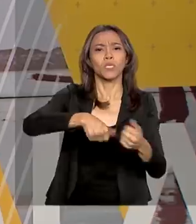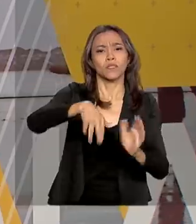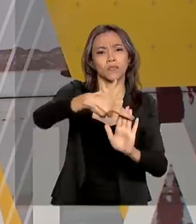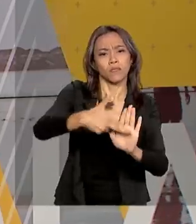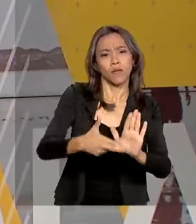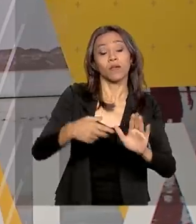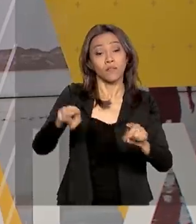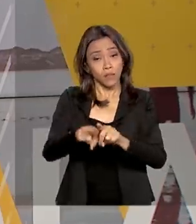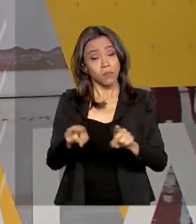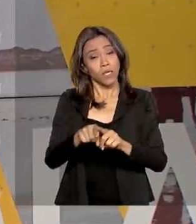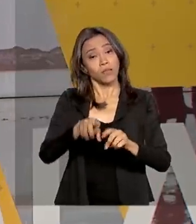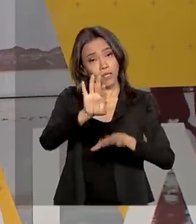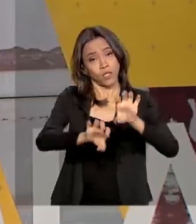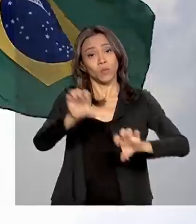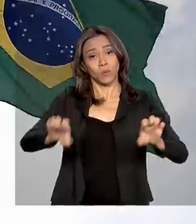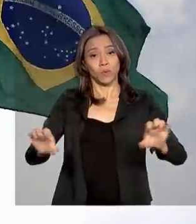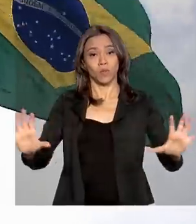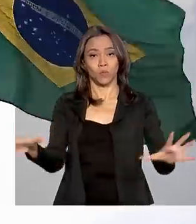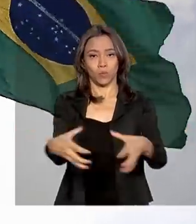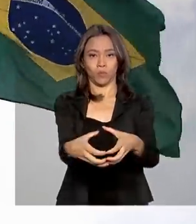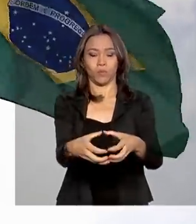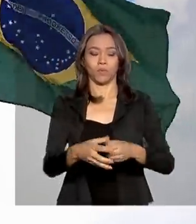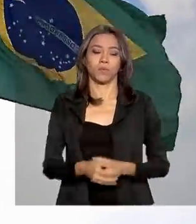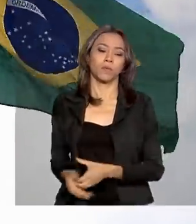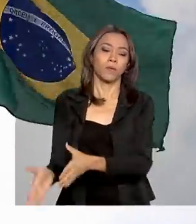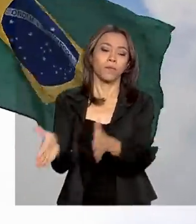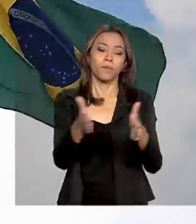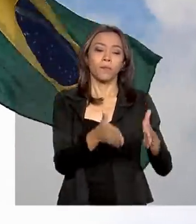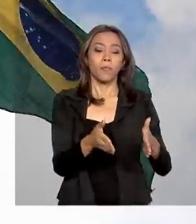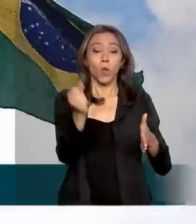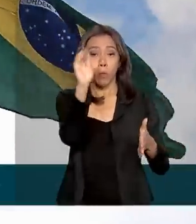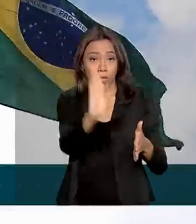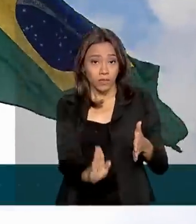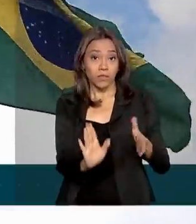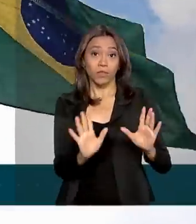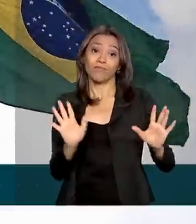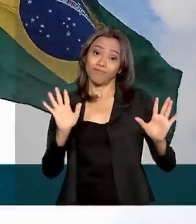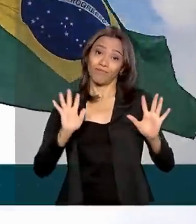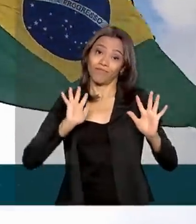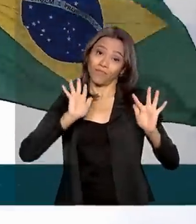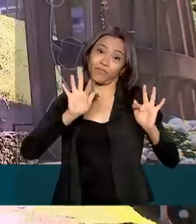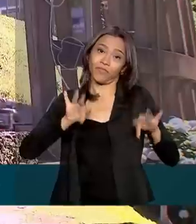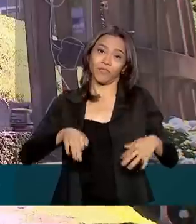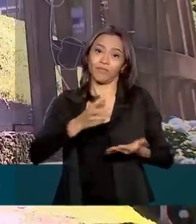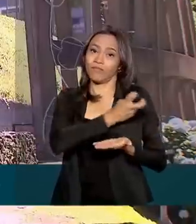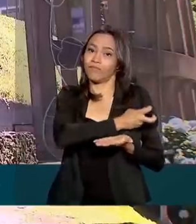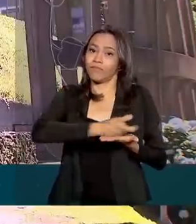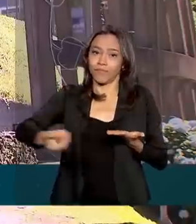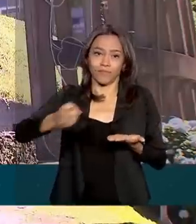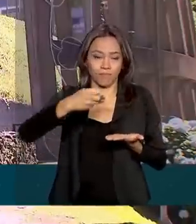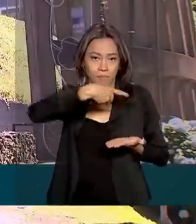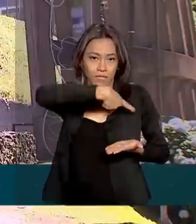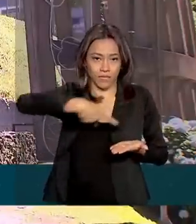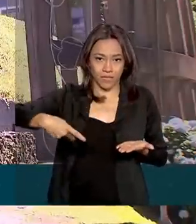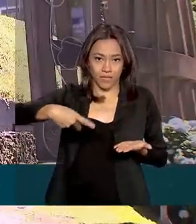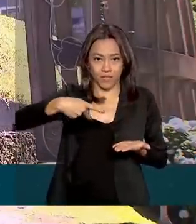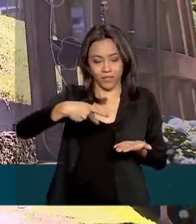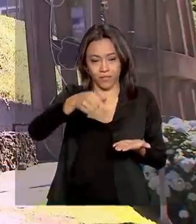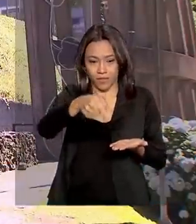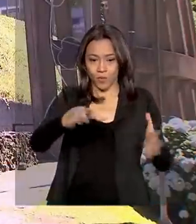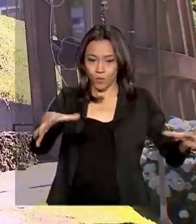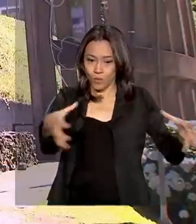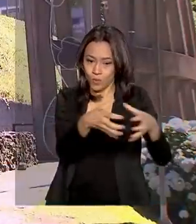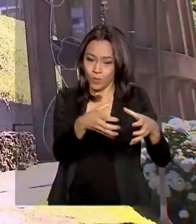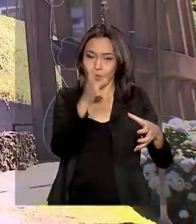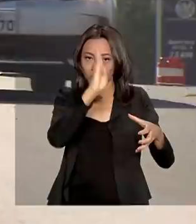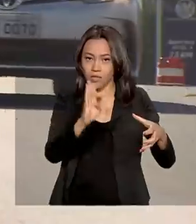própria estrutura do bloco. O Brasil encerra o período na presidência do Mercosul com uma reunião de chefes de Estado no